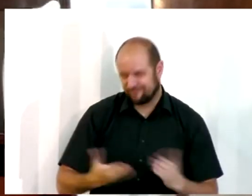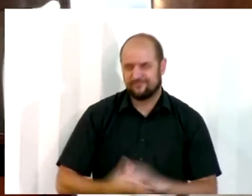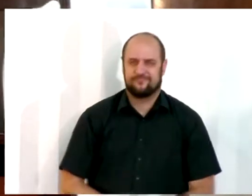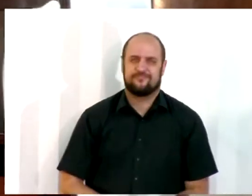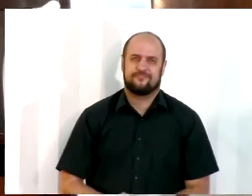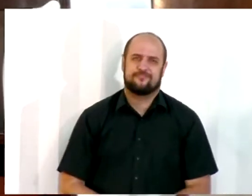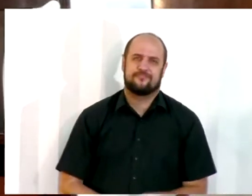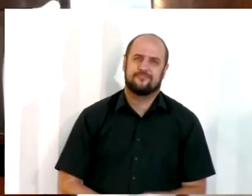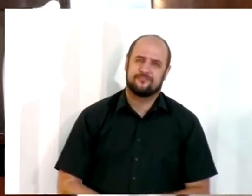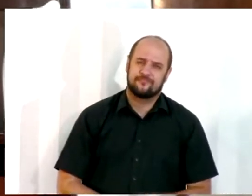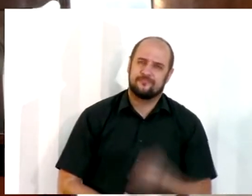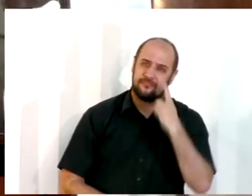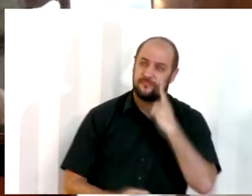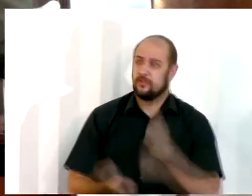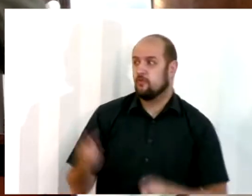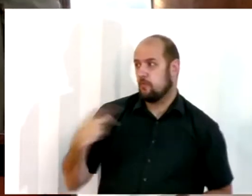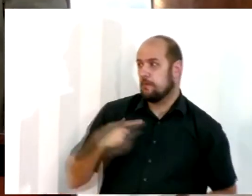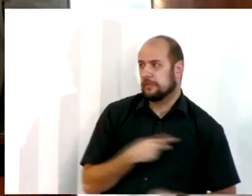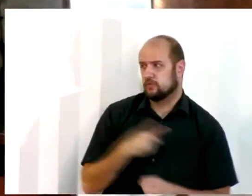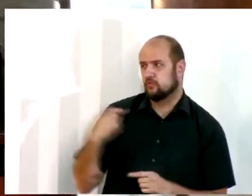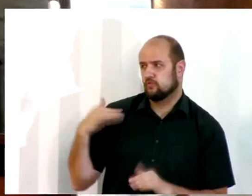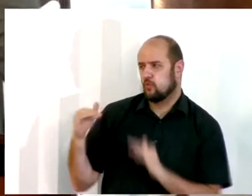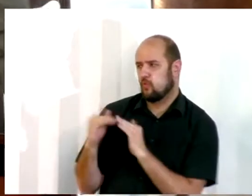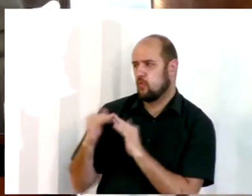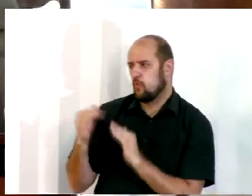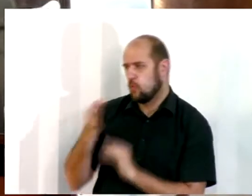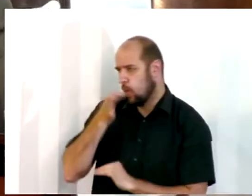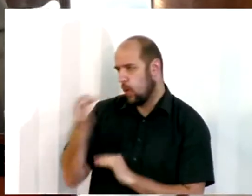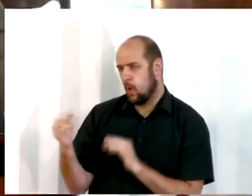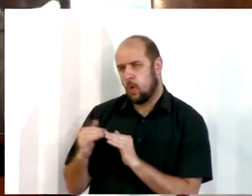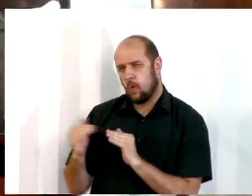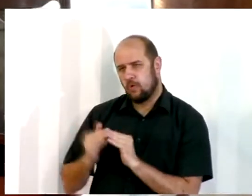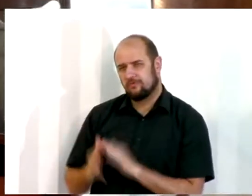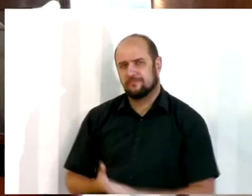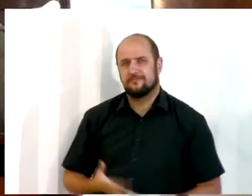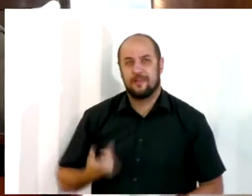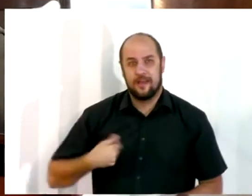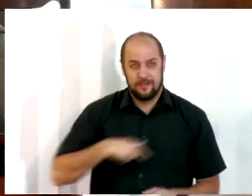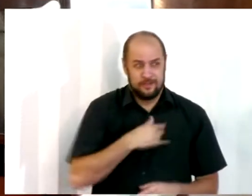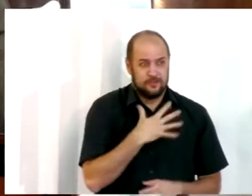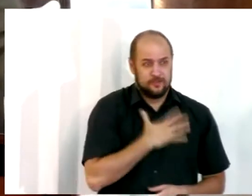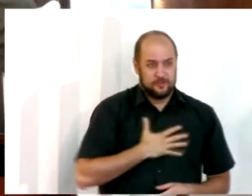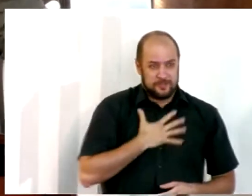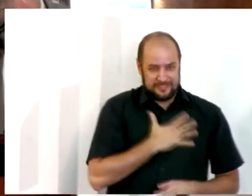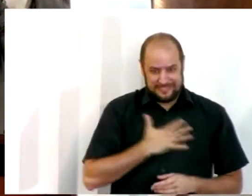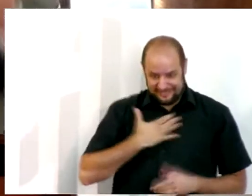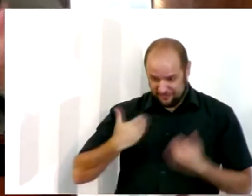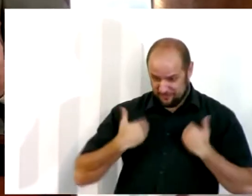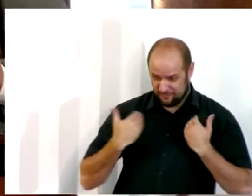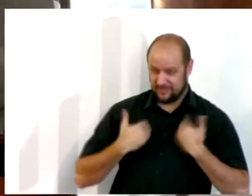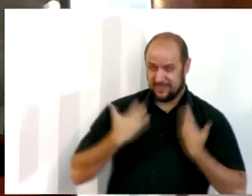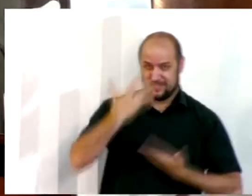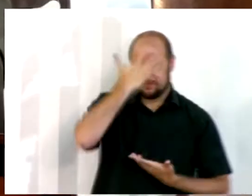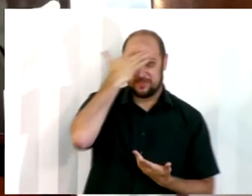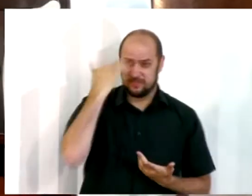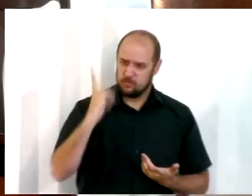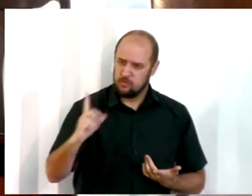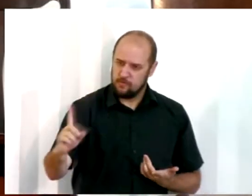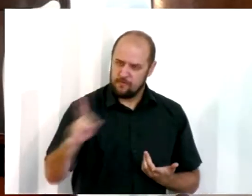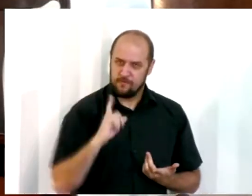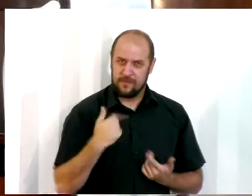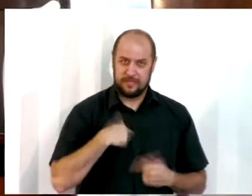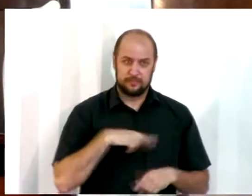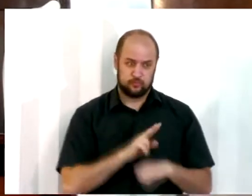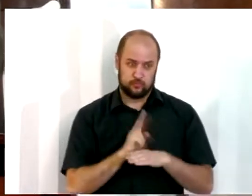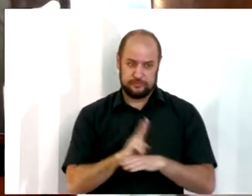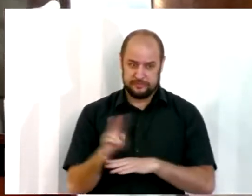meus queridos colegas pastores aqui vão concordar comigo. Se tem uma coisa que enche o nosso coração de gozo é quando uma ovelha do rebanho na qual nós estamos